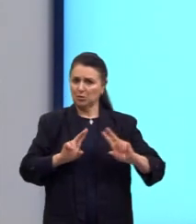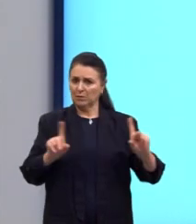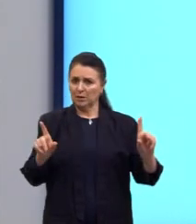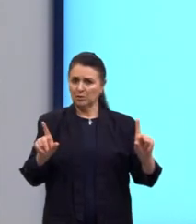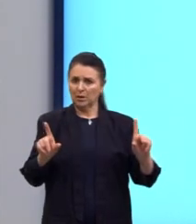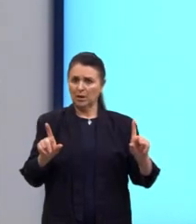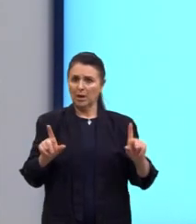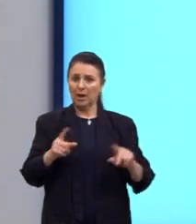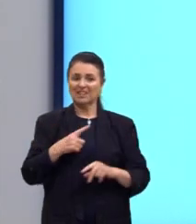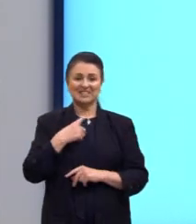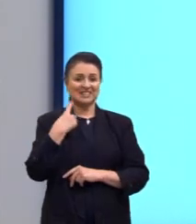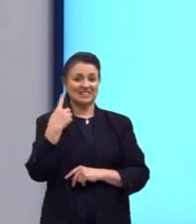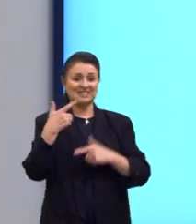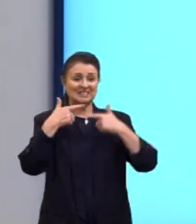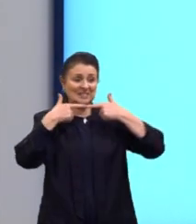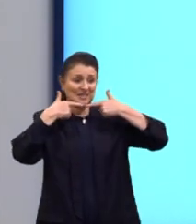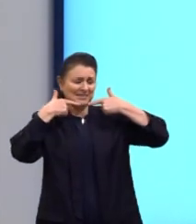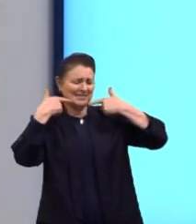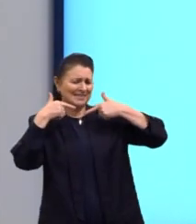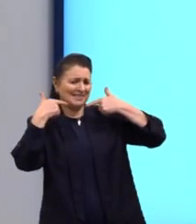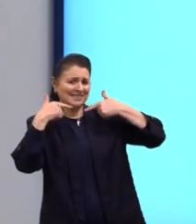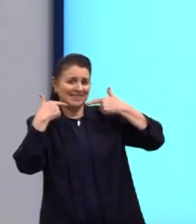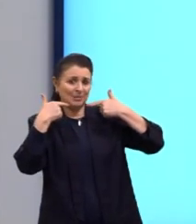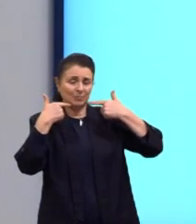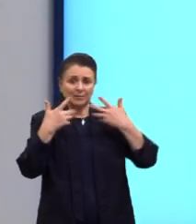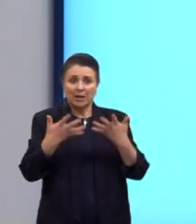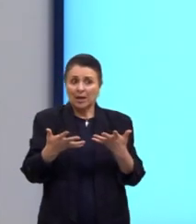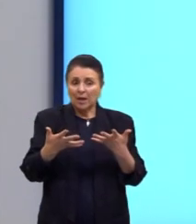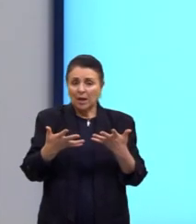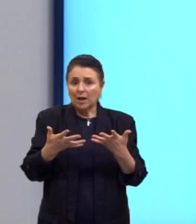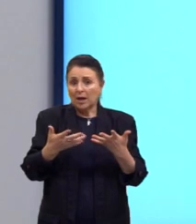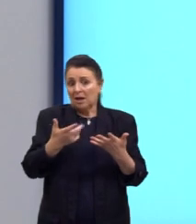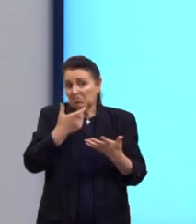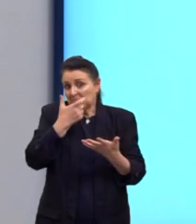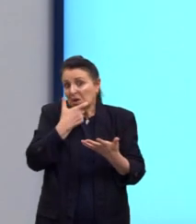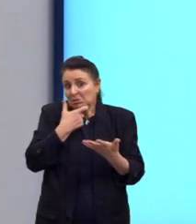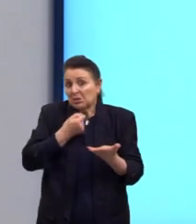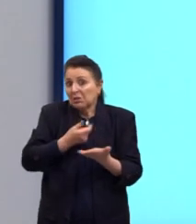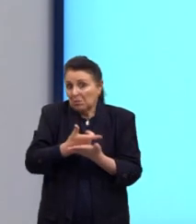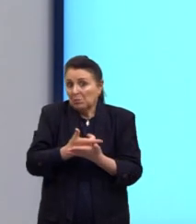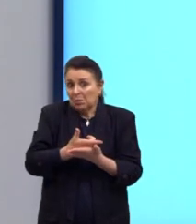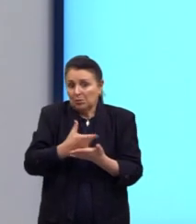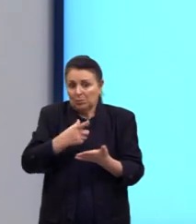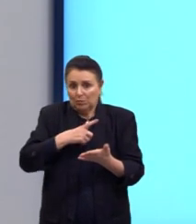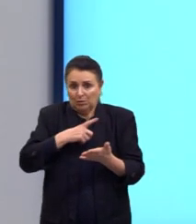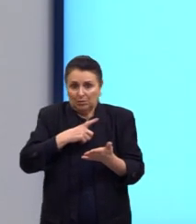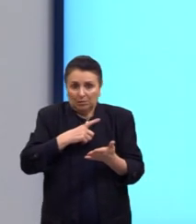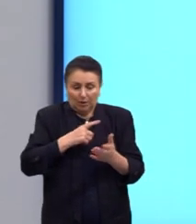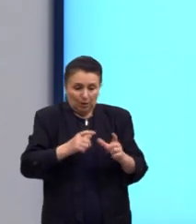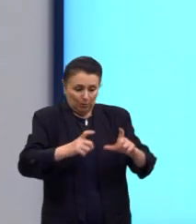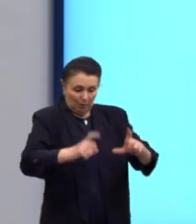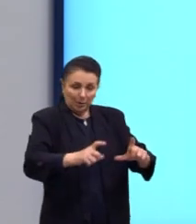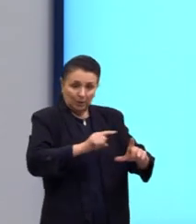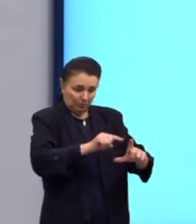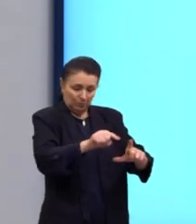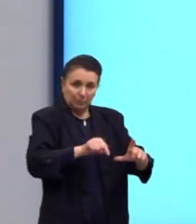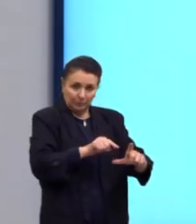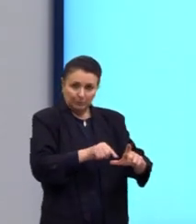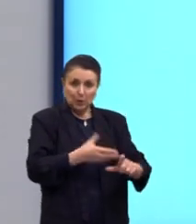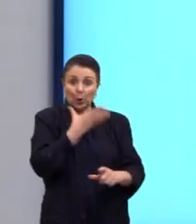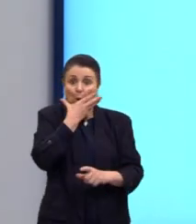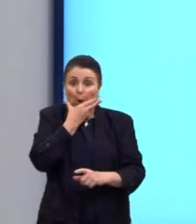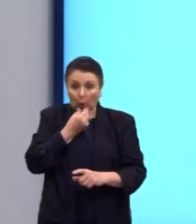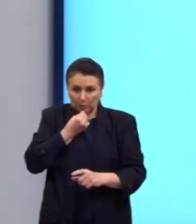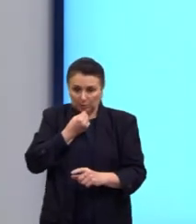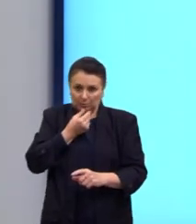Ela está sorridente, bem provável que ela esteja comprando, porque tem uma máquina registradora aqui. E um senhor, que é o